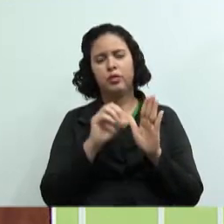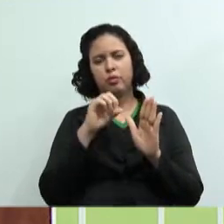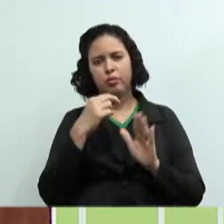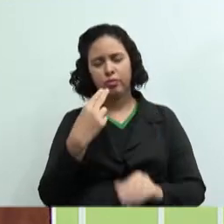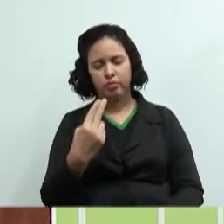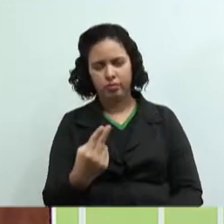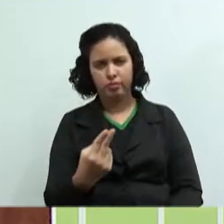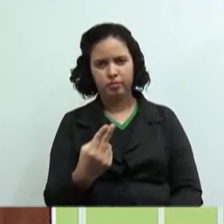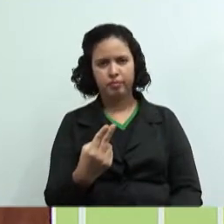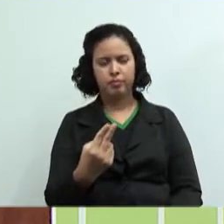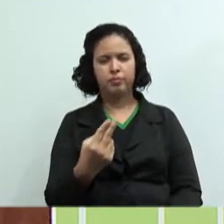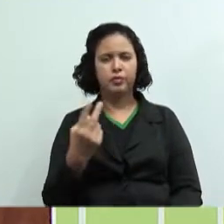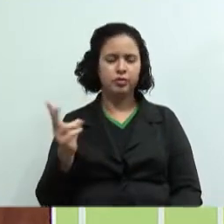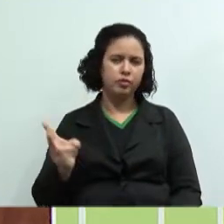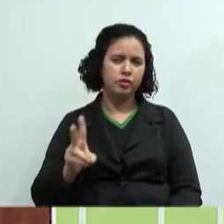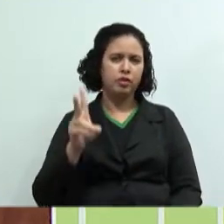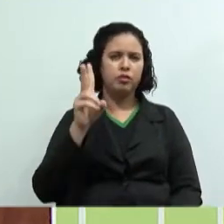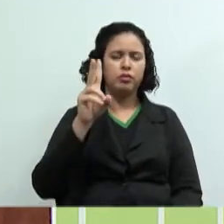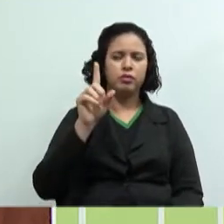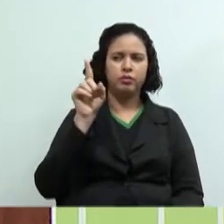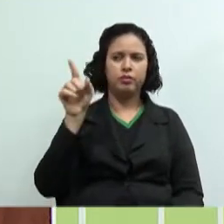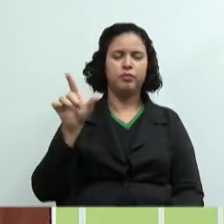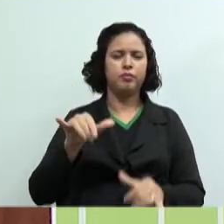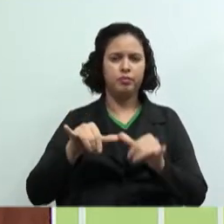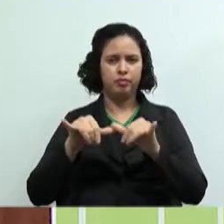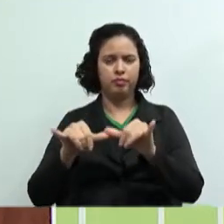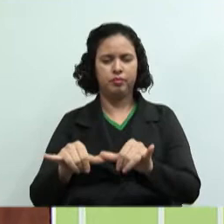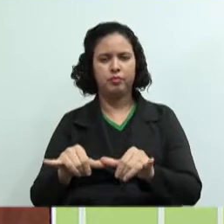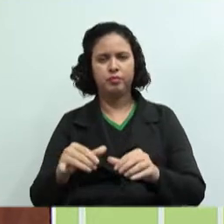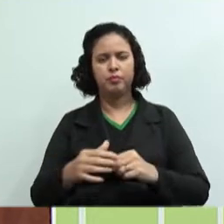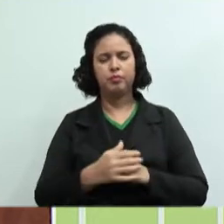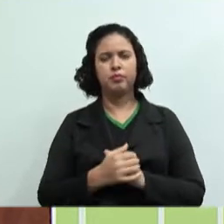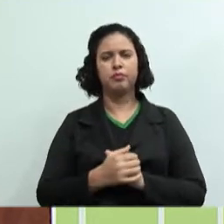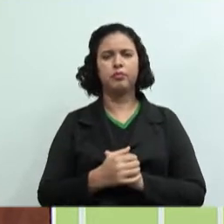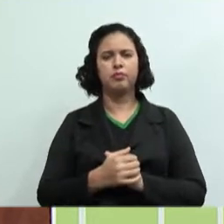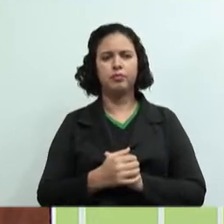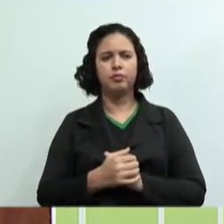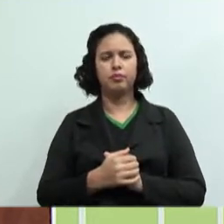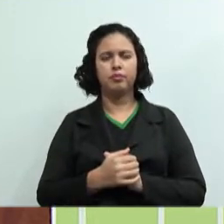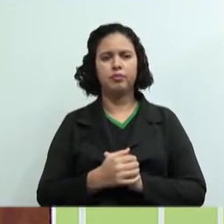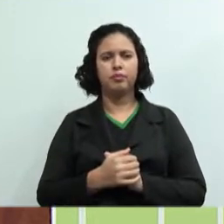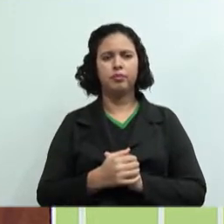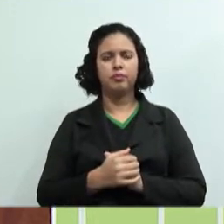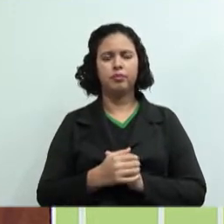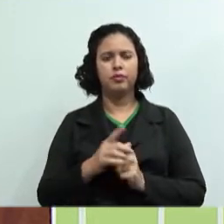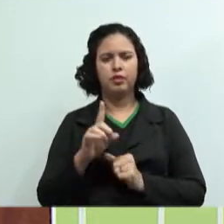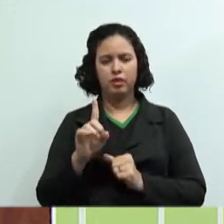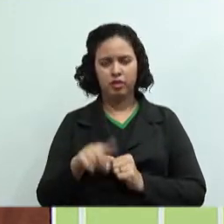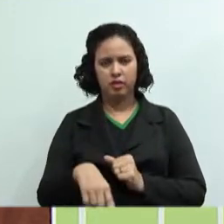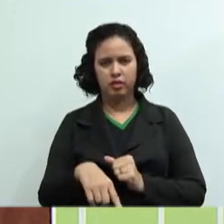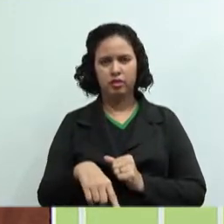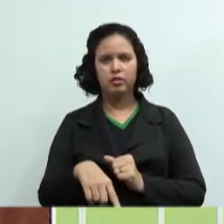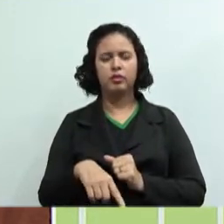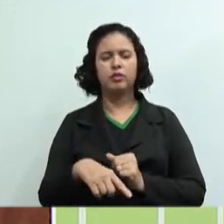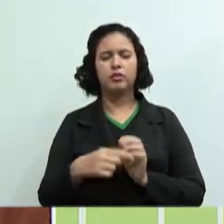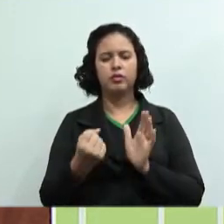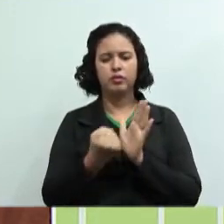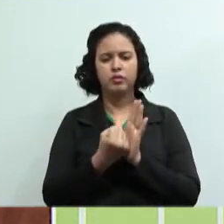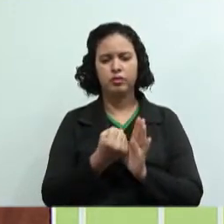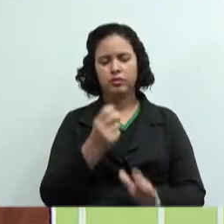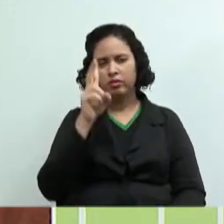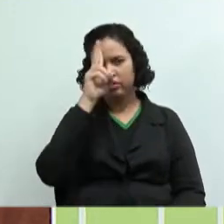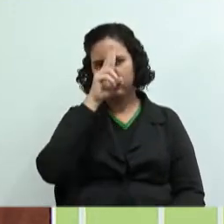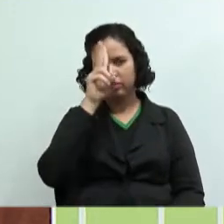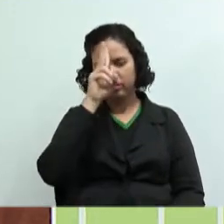o valor que está lá no mercado agora? Então nós vamos seguir o que? O princípio do custo histórico com base no valor.